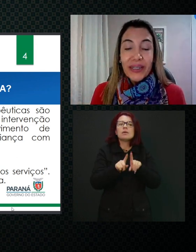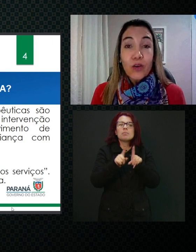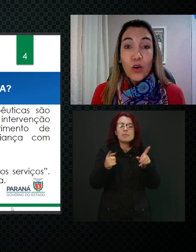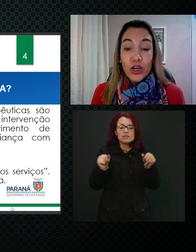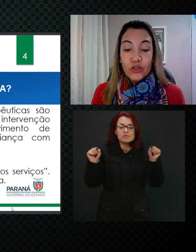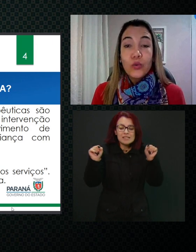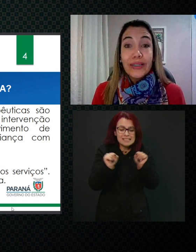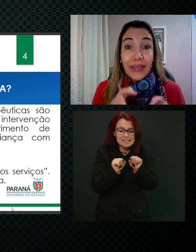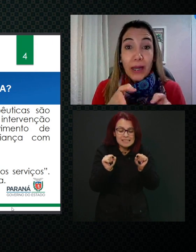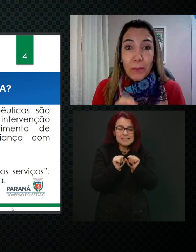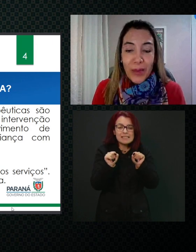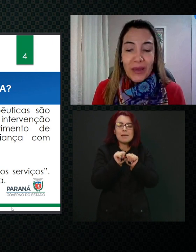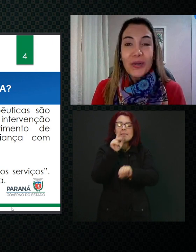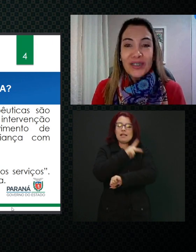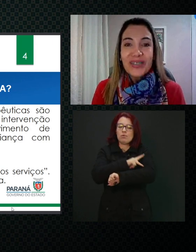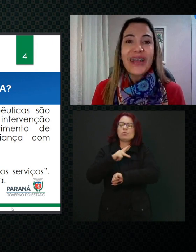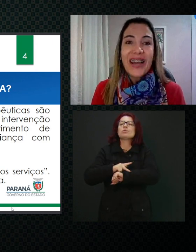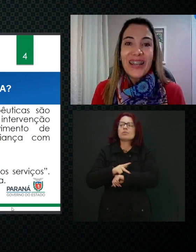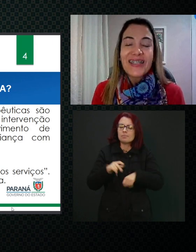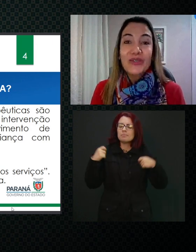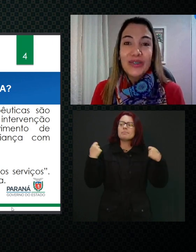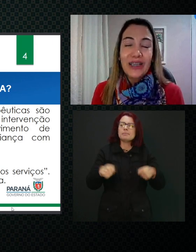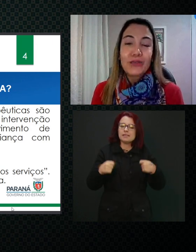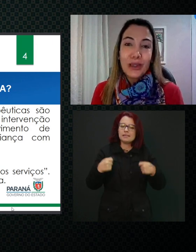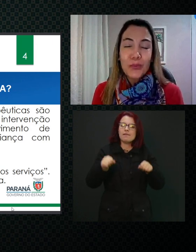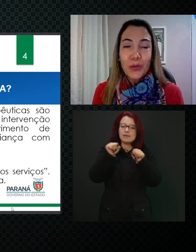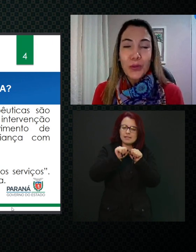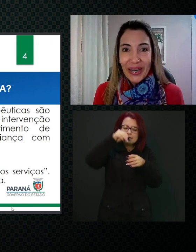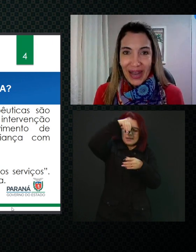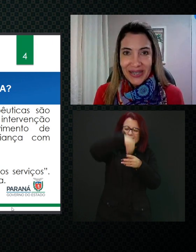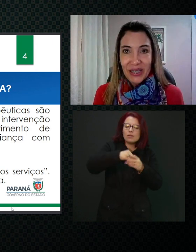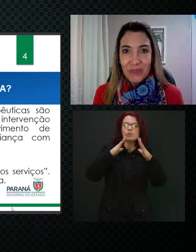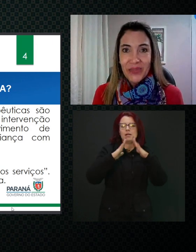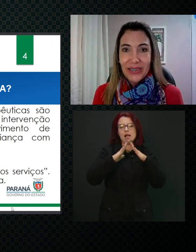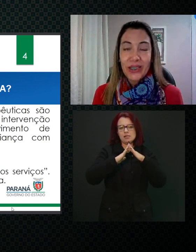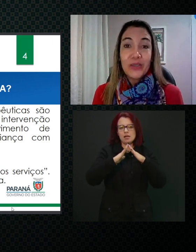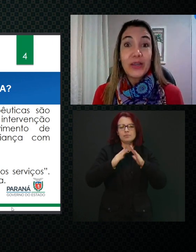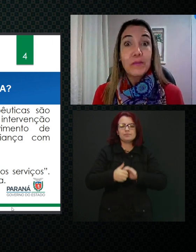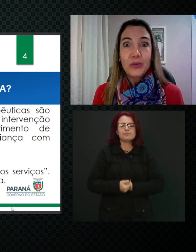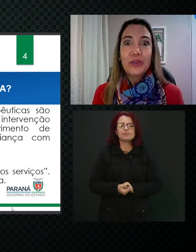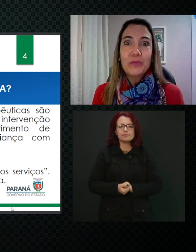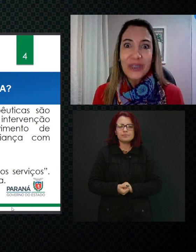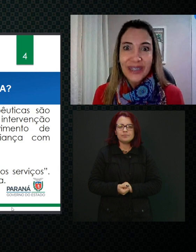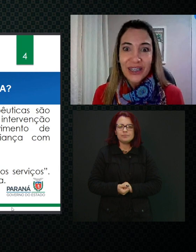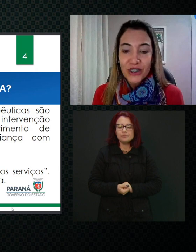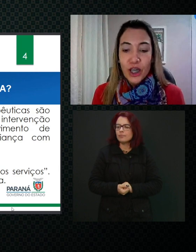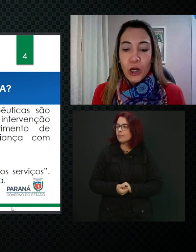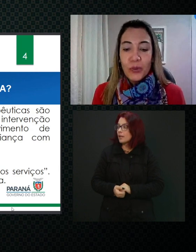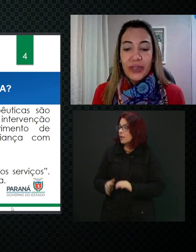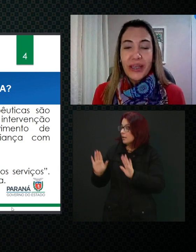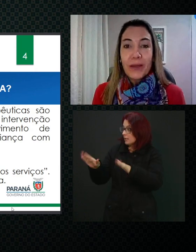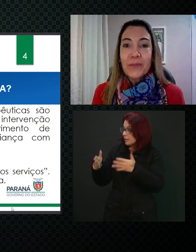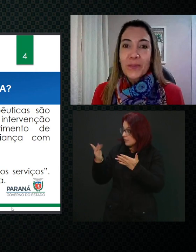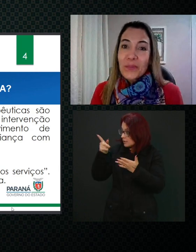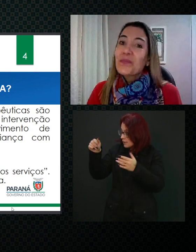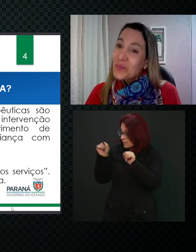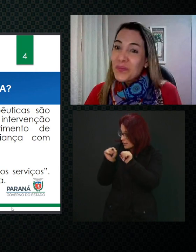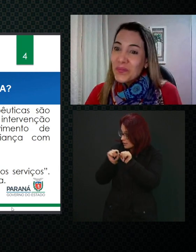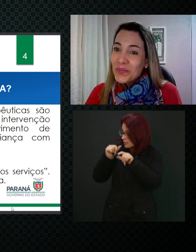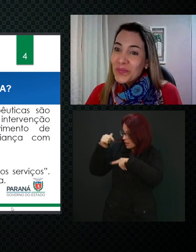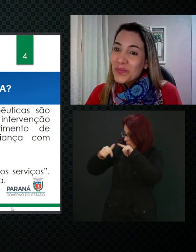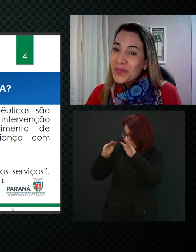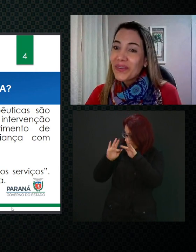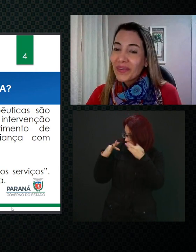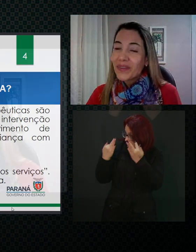pedagógico também pode ser realizado dentro da própria casa. Então, isso é muito importante. E todo esse trabalho com a família,